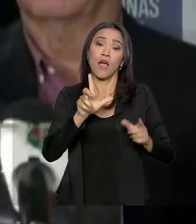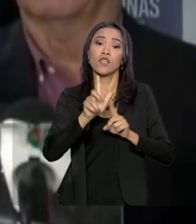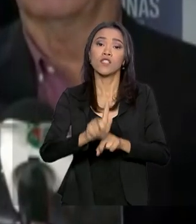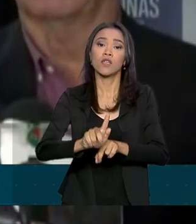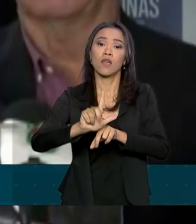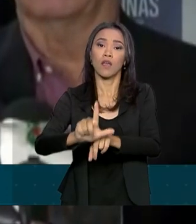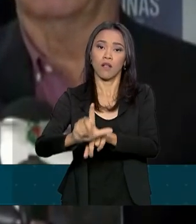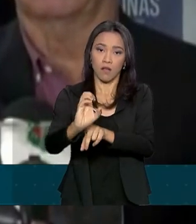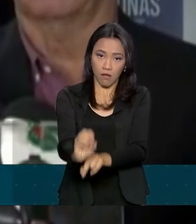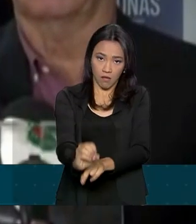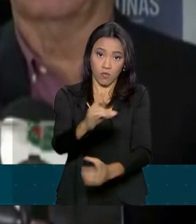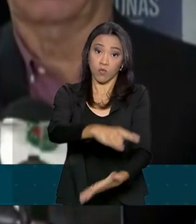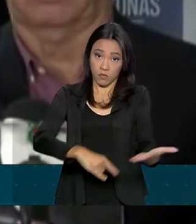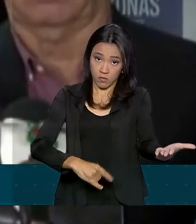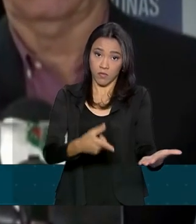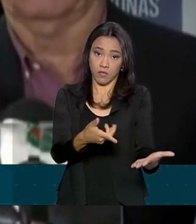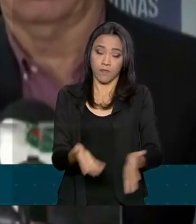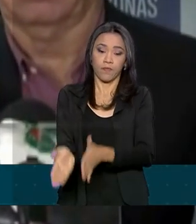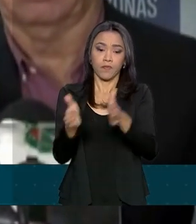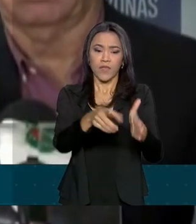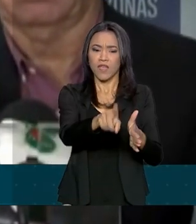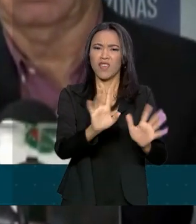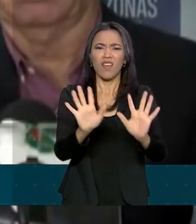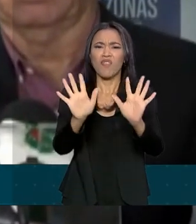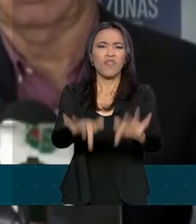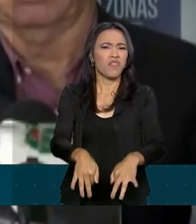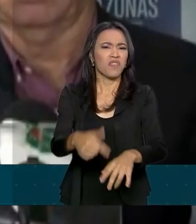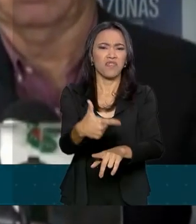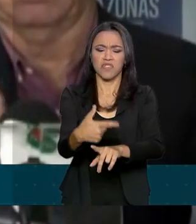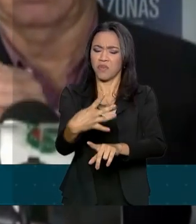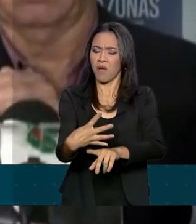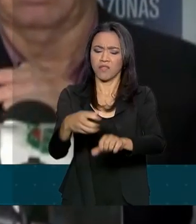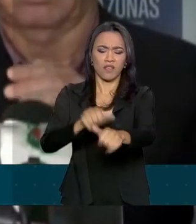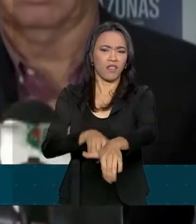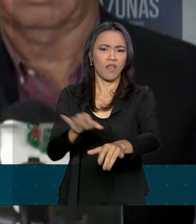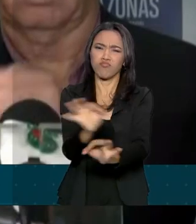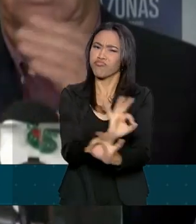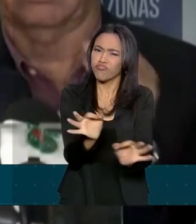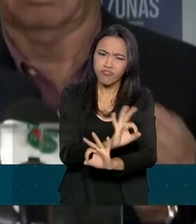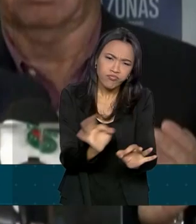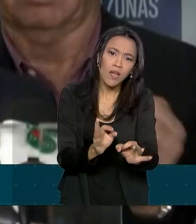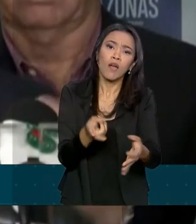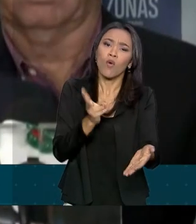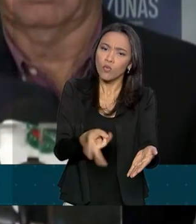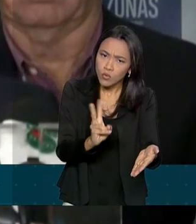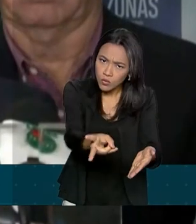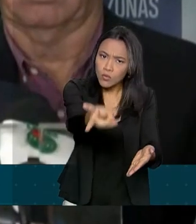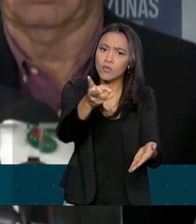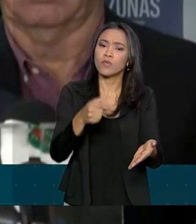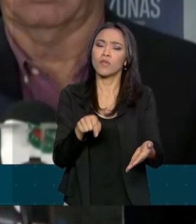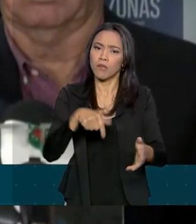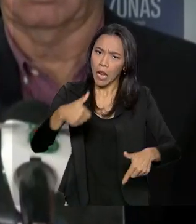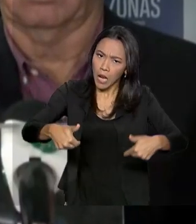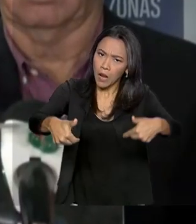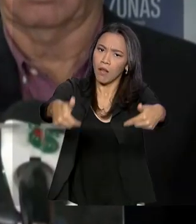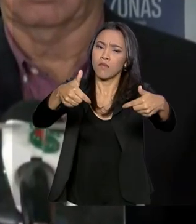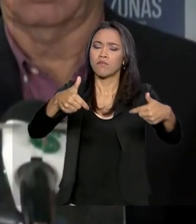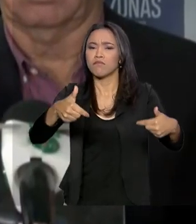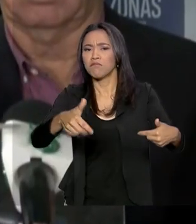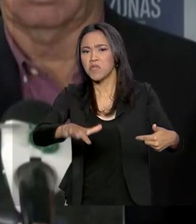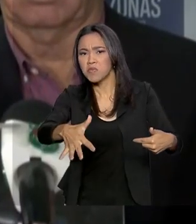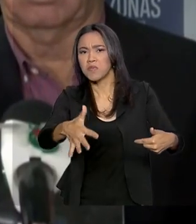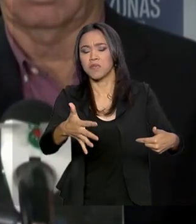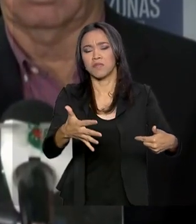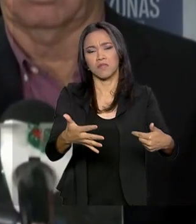GLO não se encerre no dia 24 de setembro, que ela continue o seu trabalho pelo menos